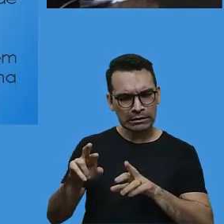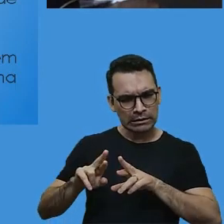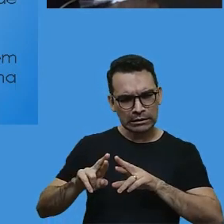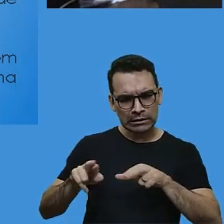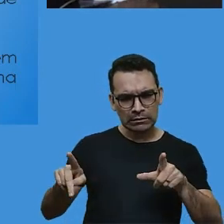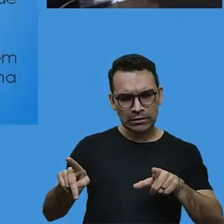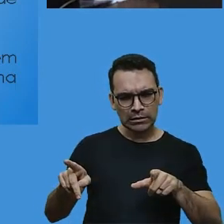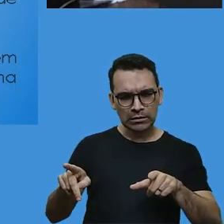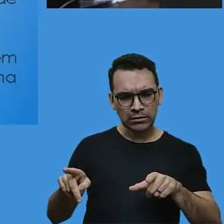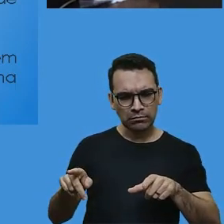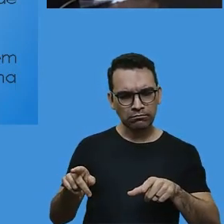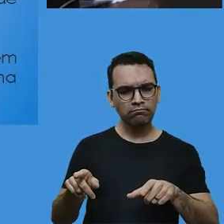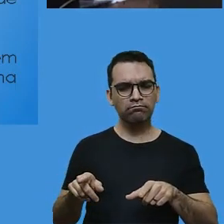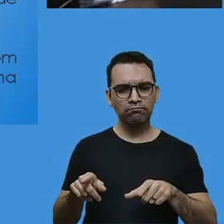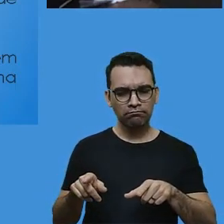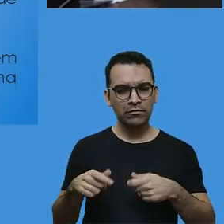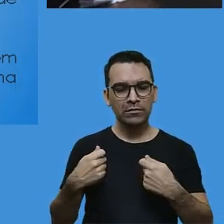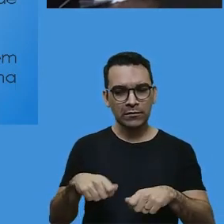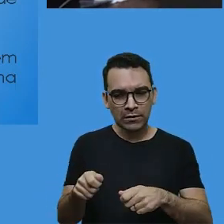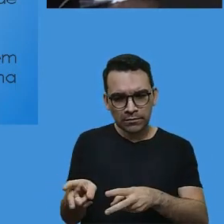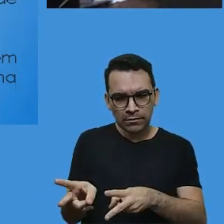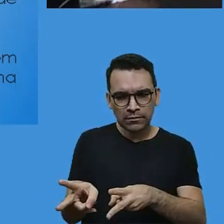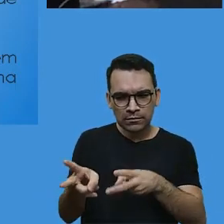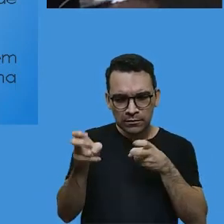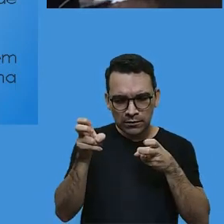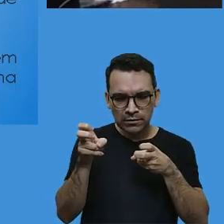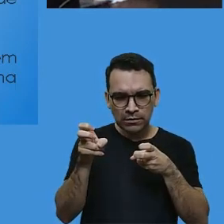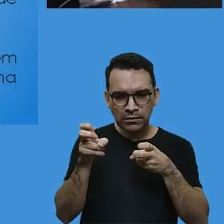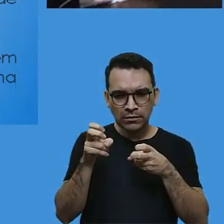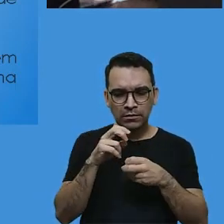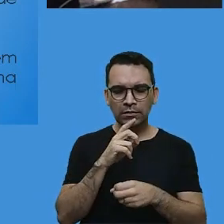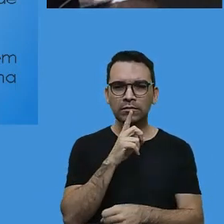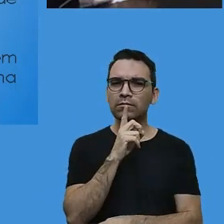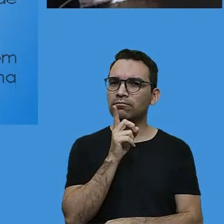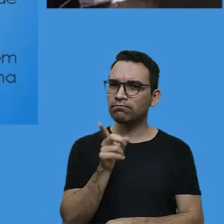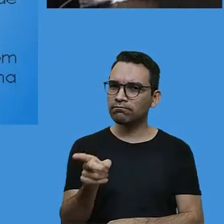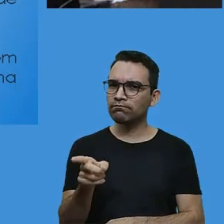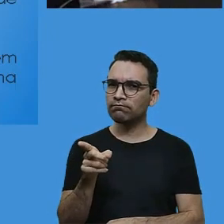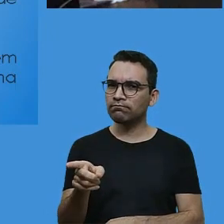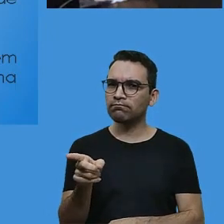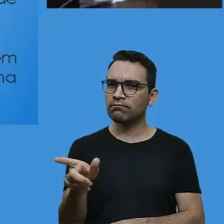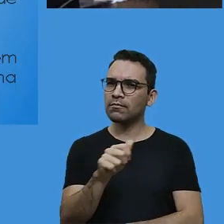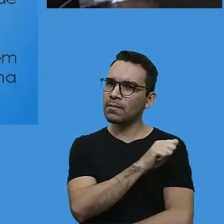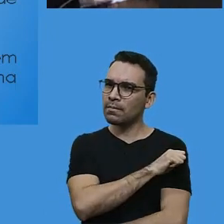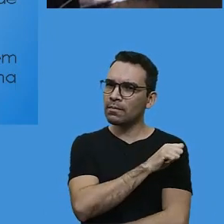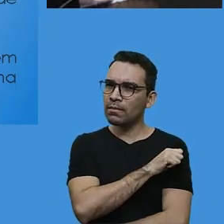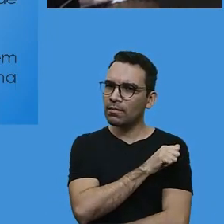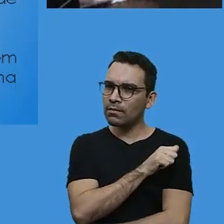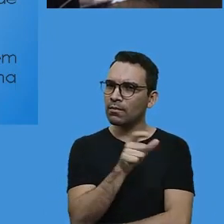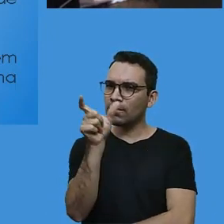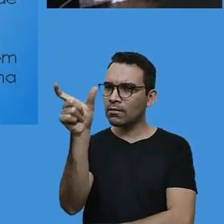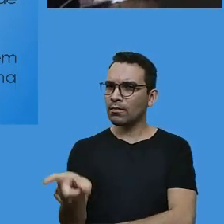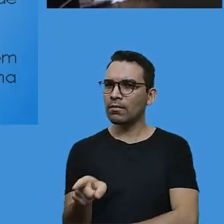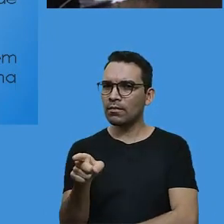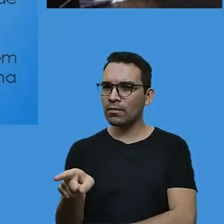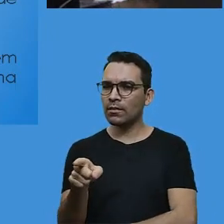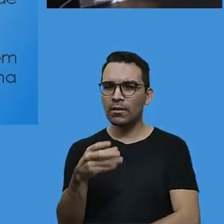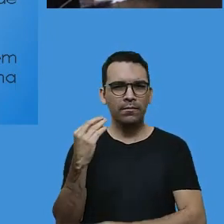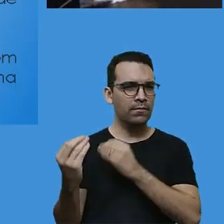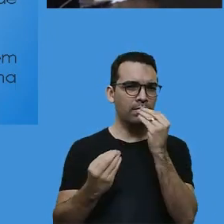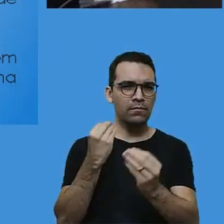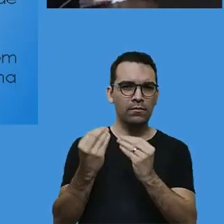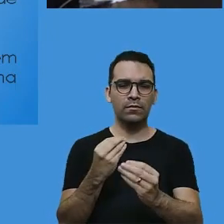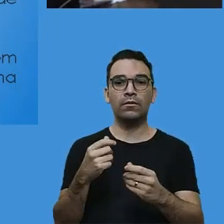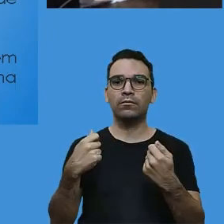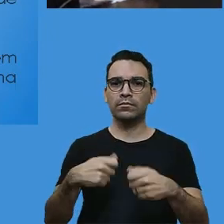Diagnosticar. Planejar. Primeiro, eu preciso saber qual é a situação do meu aluno. Depois, eu tenho que fazer um